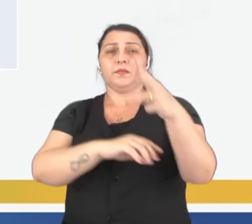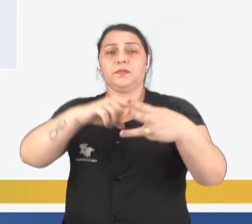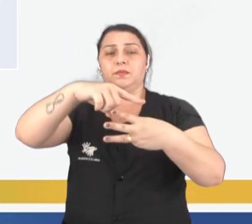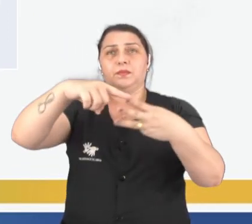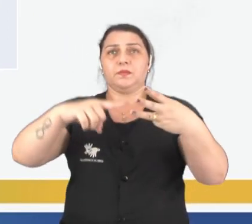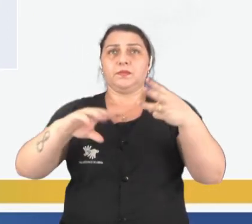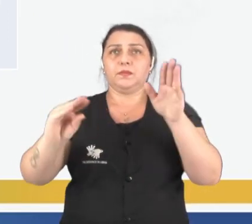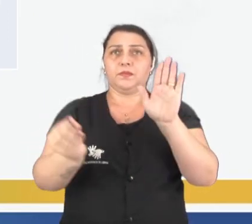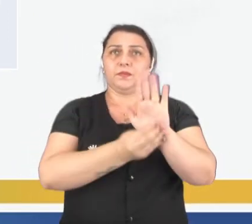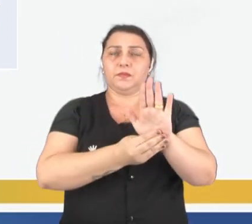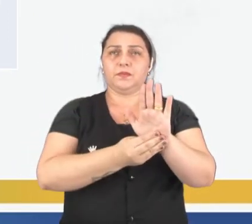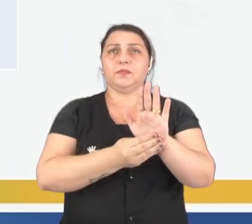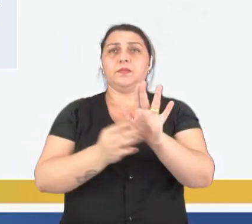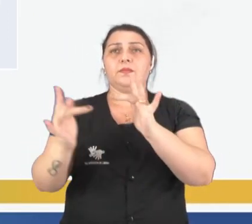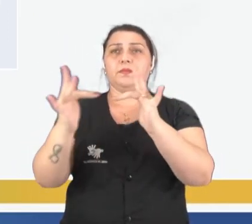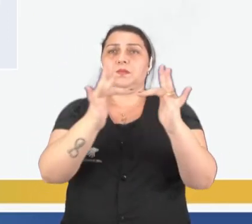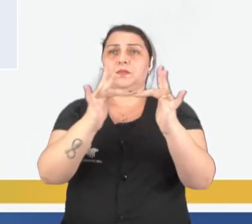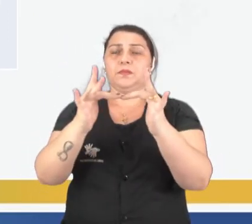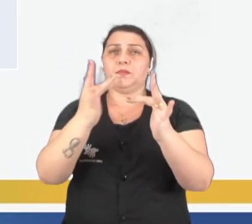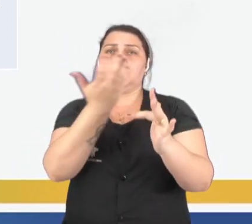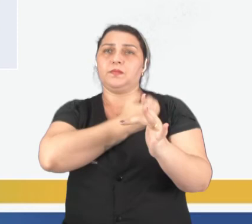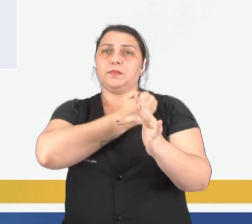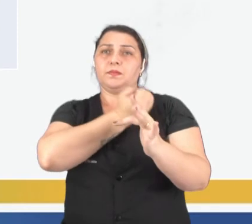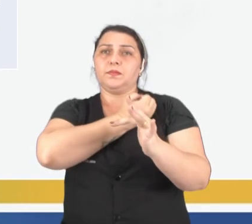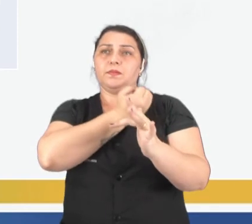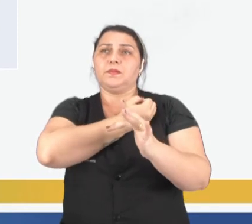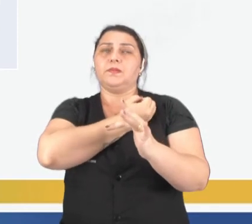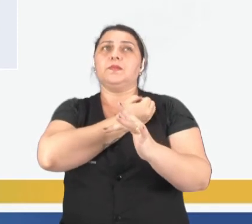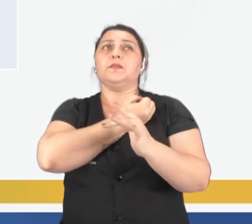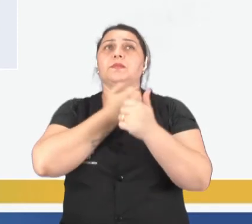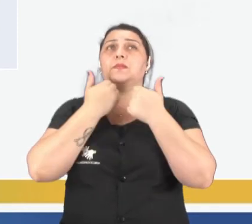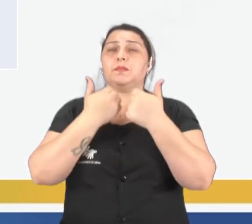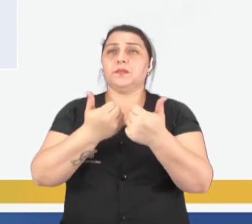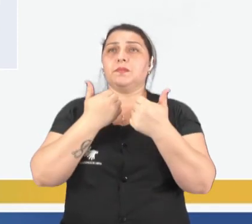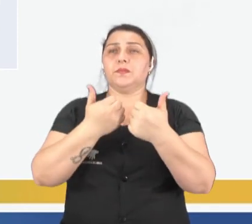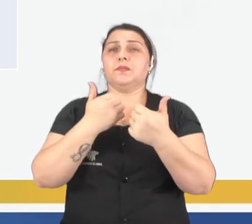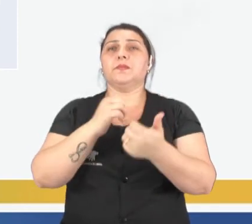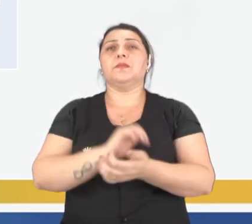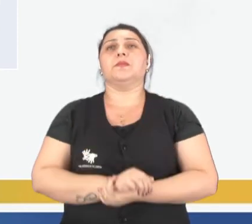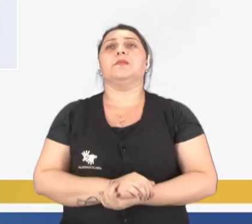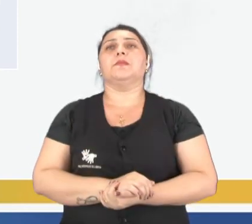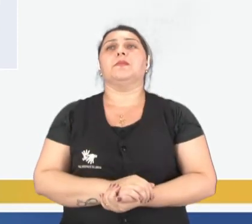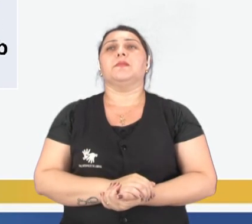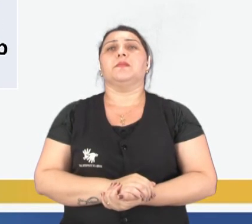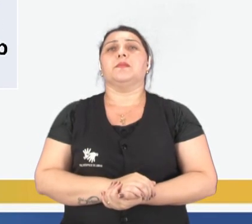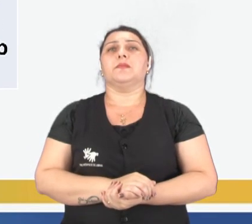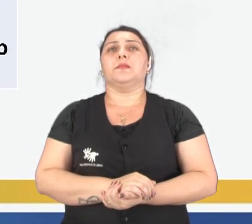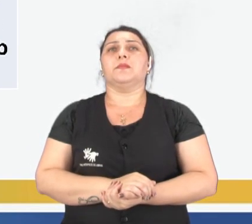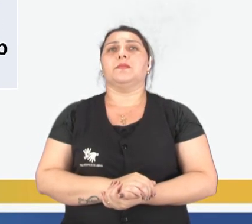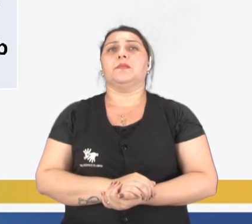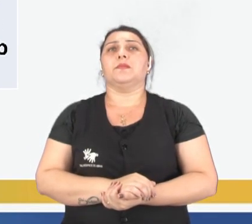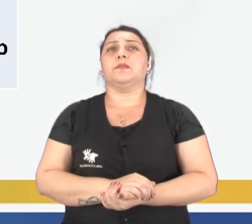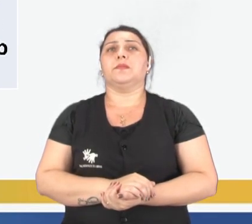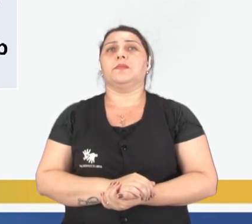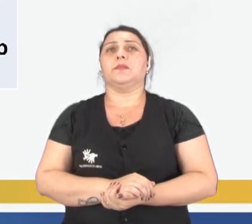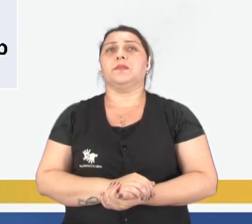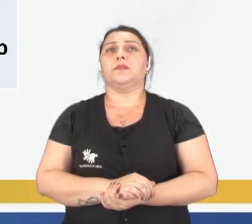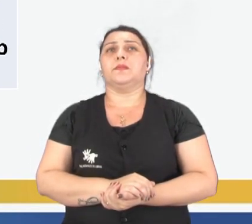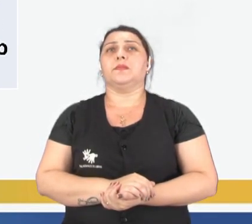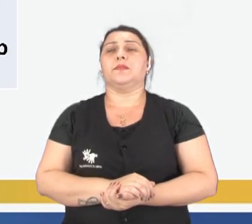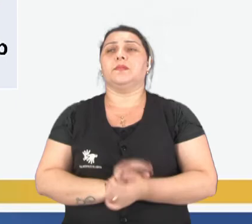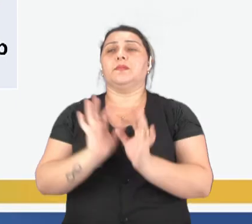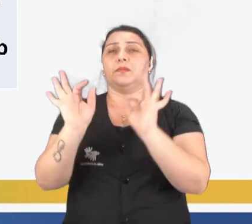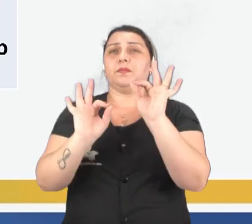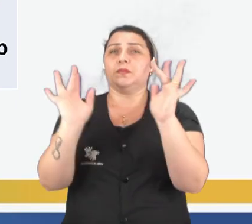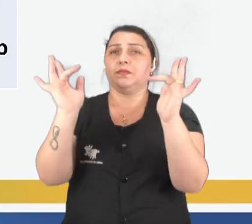colocar aí, fazer a correspondência pela numeração, tudo, e tudo certo, aí você coloca o